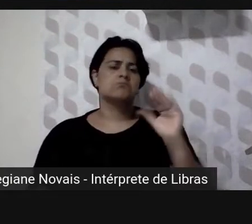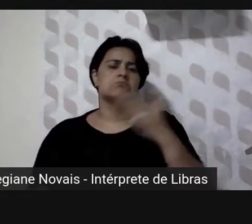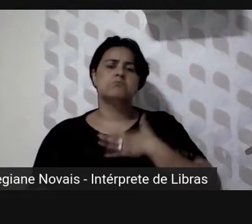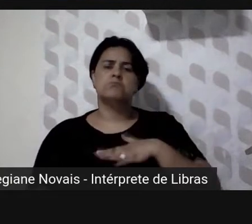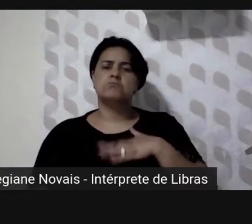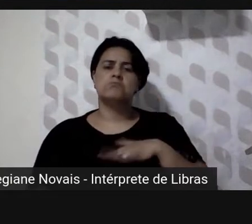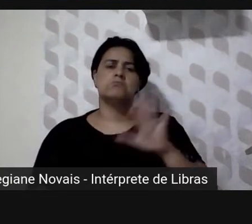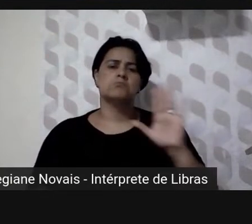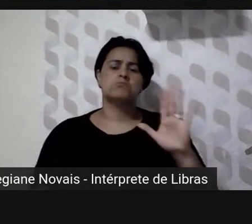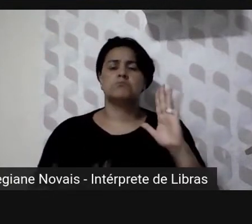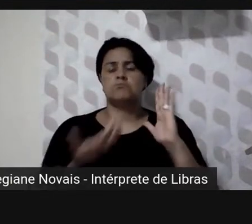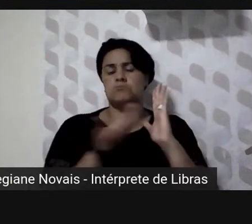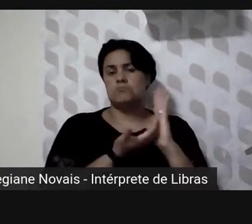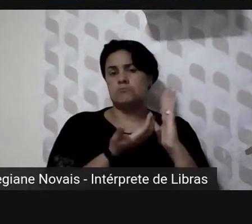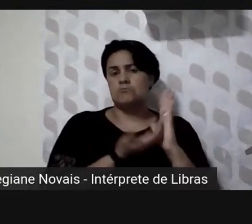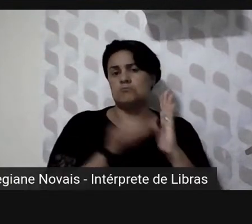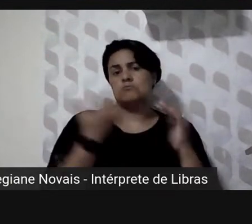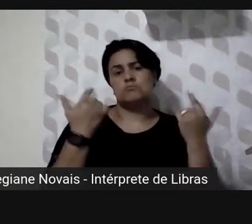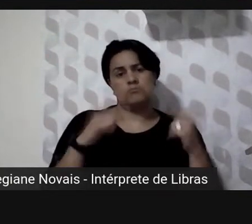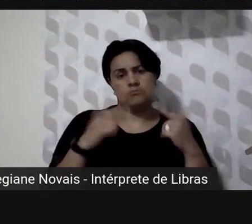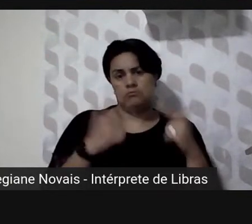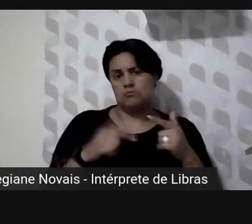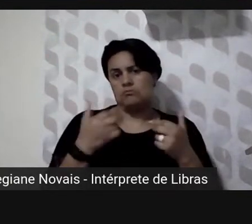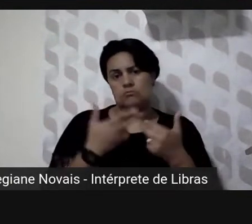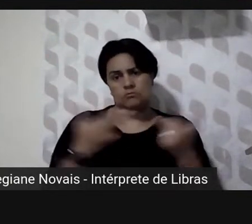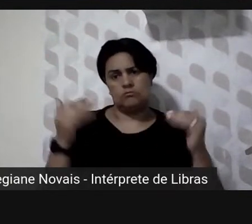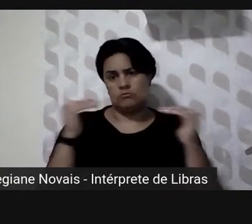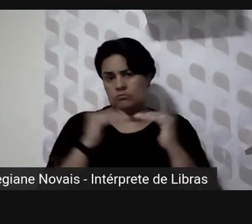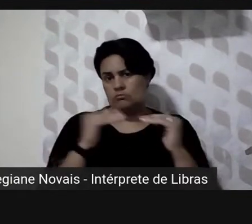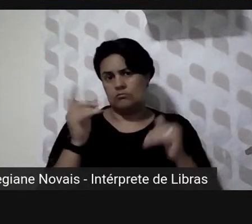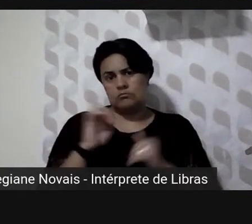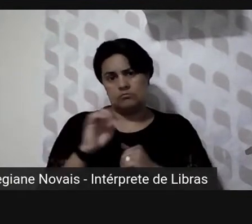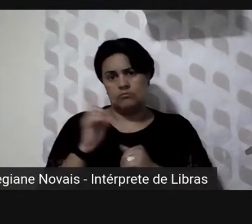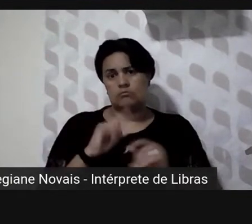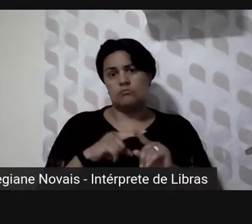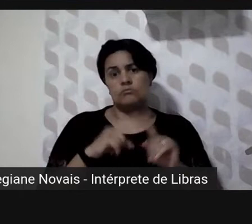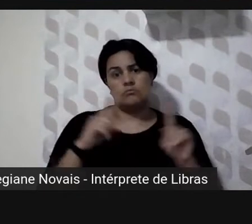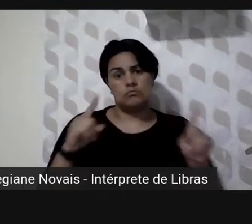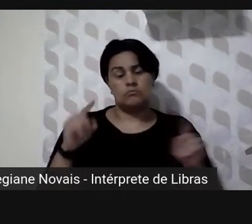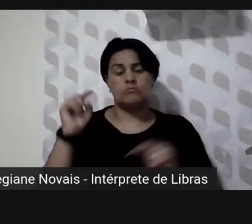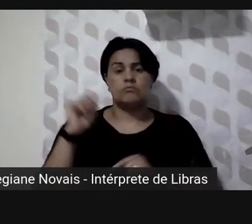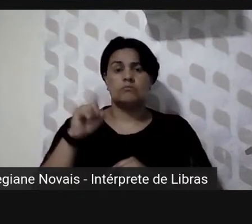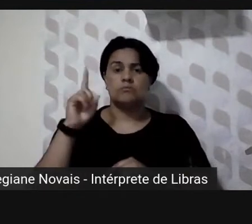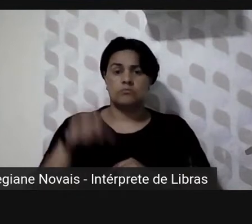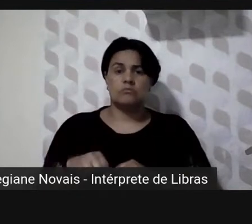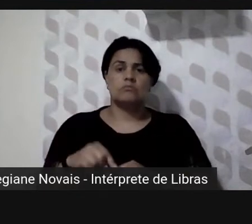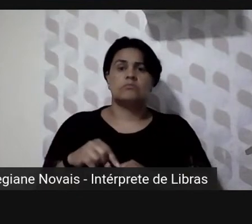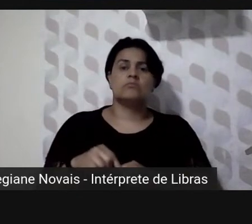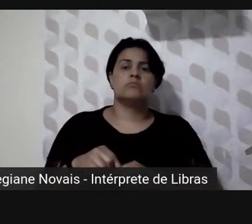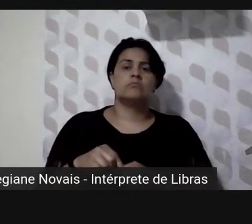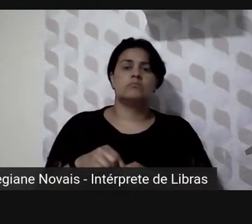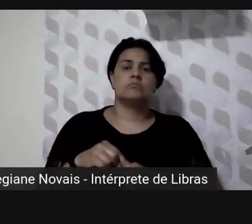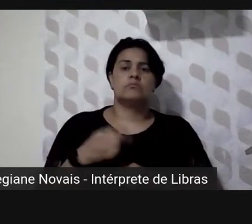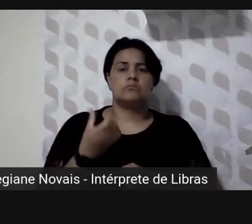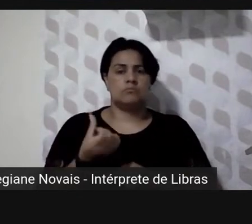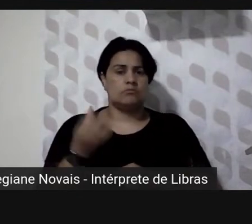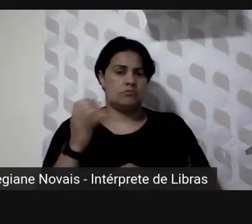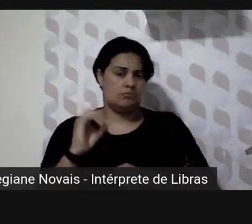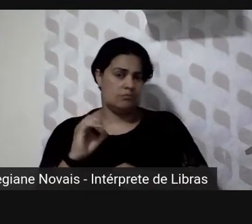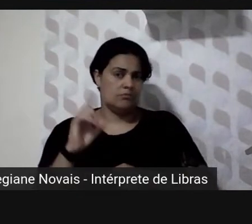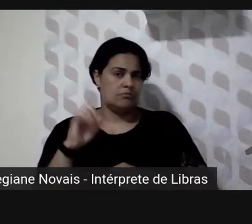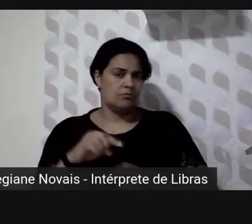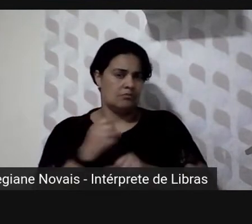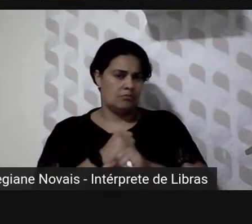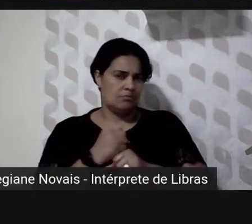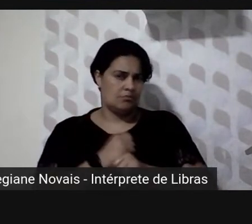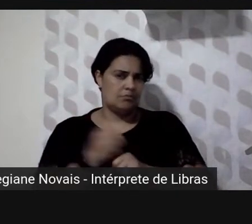não tem nada assemelhado mas essa ideia por exemplo de descer da década de 60 não é nada muito novo não